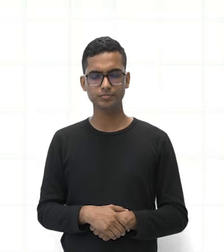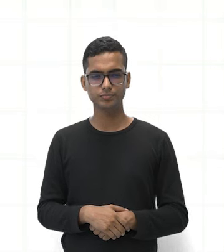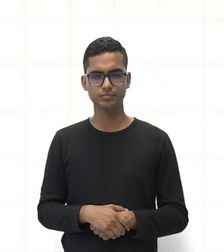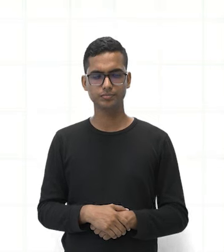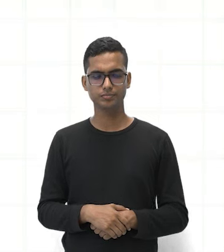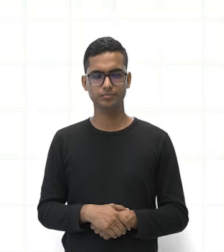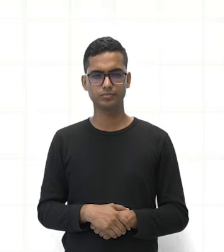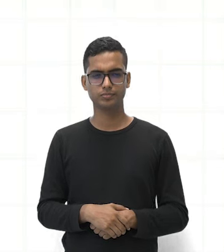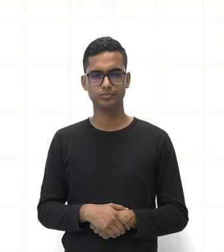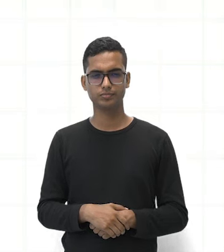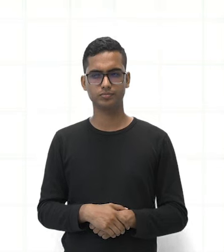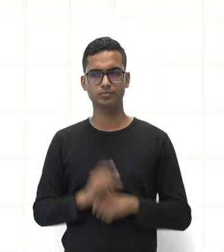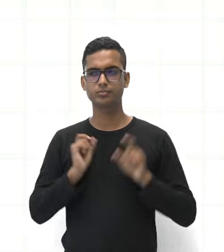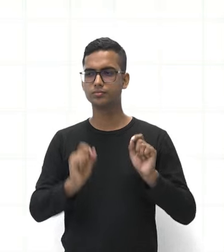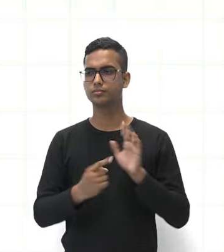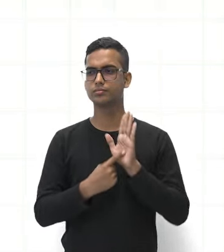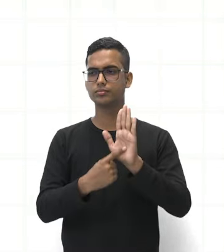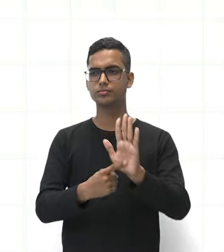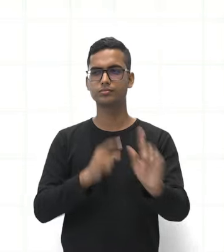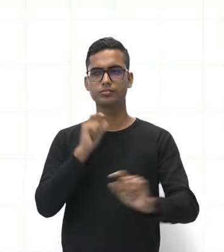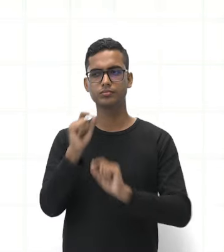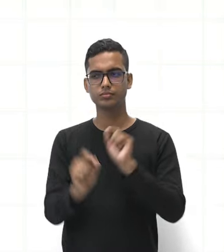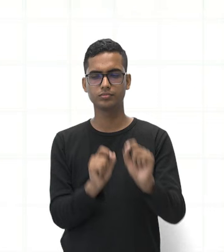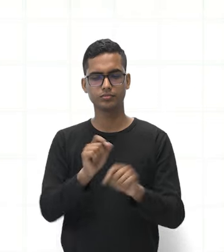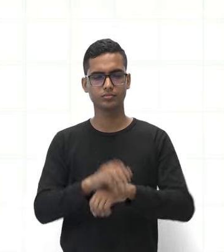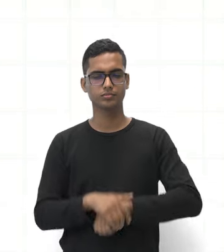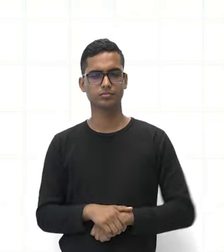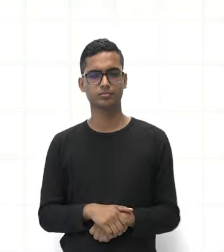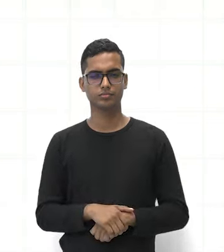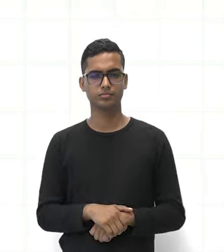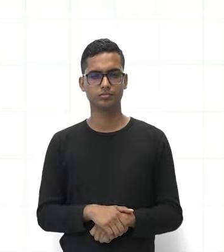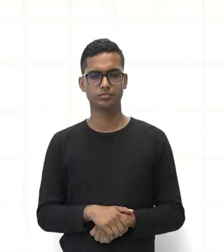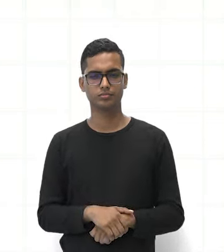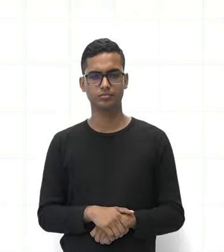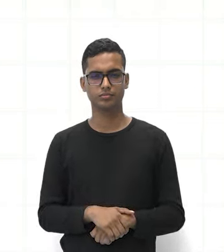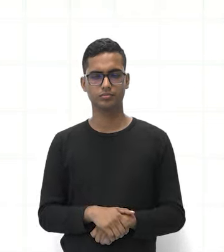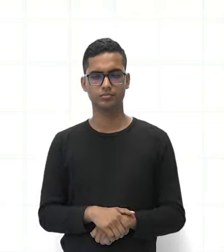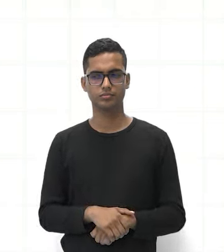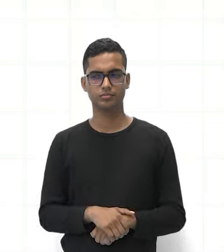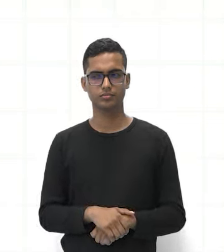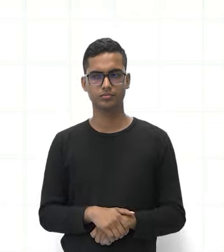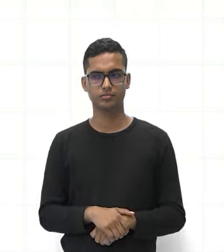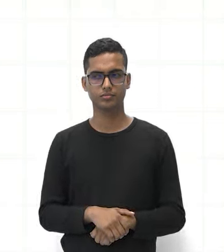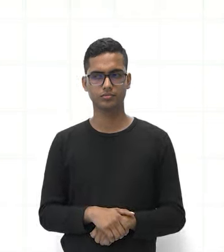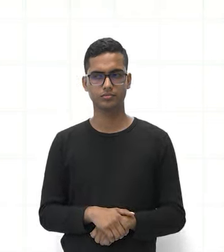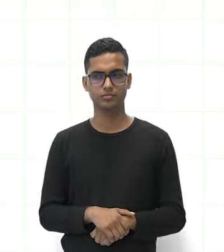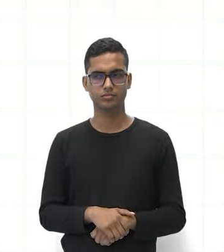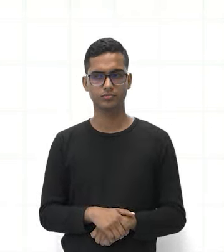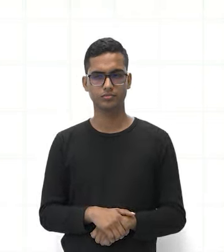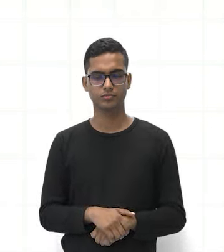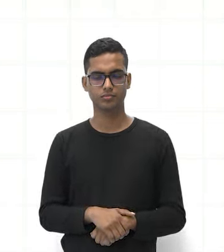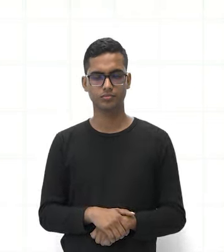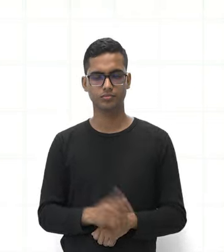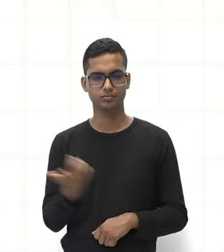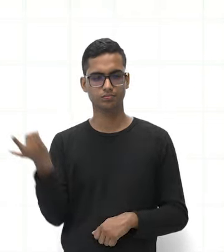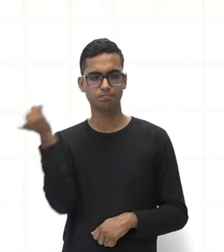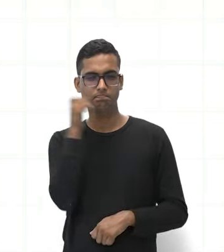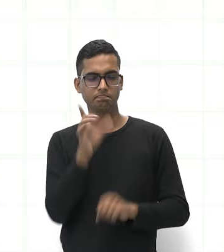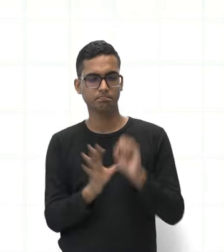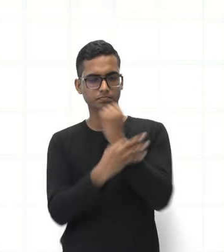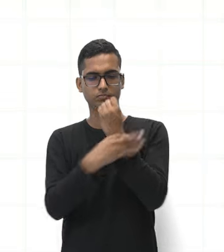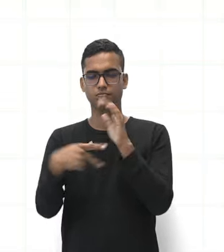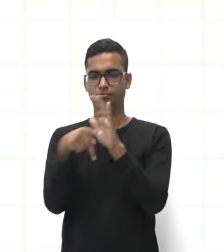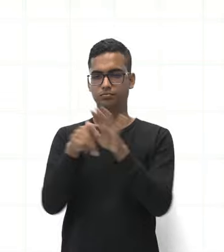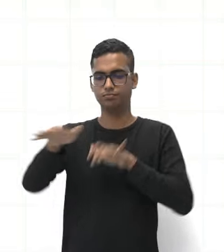essa movimentação. Quando